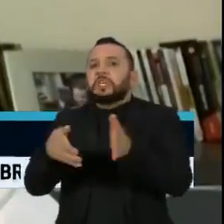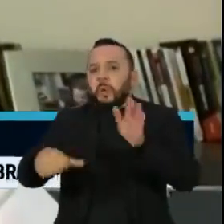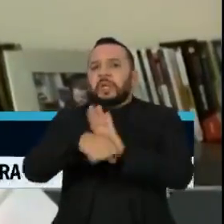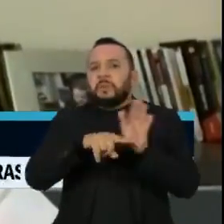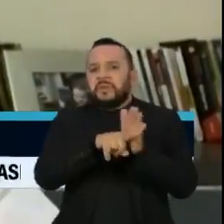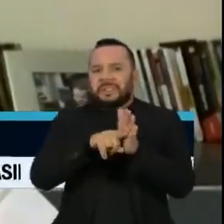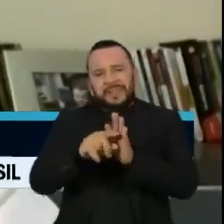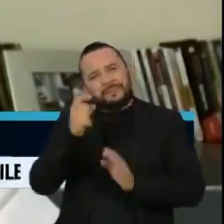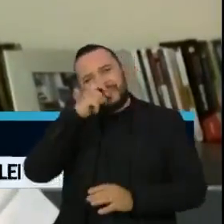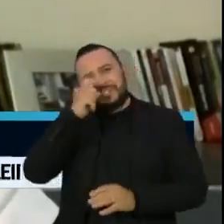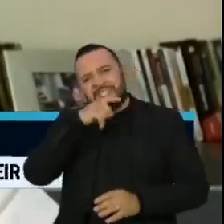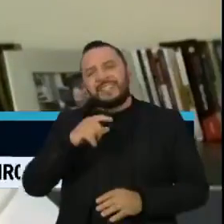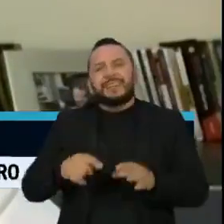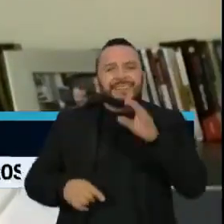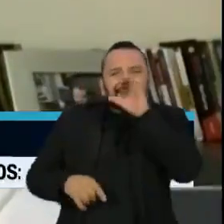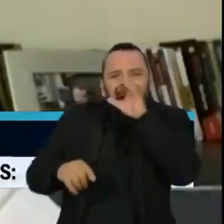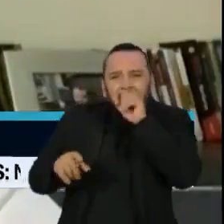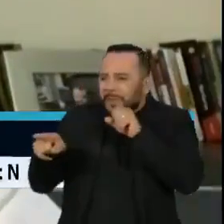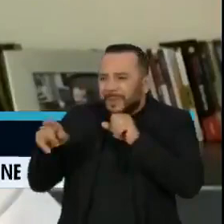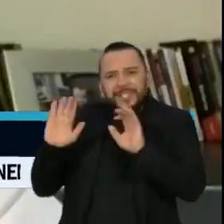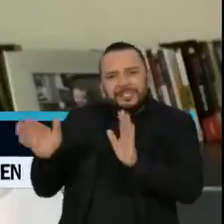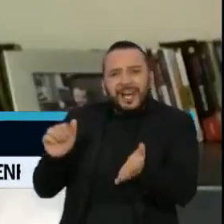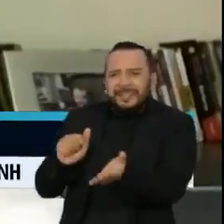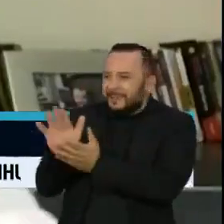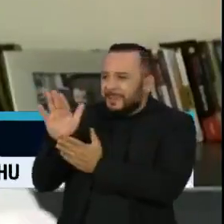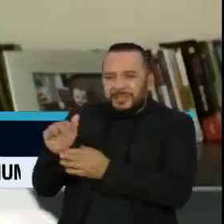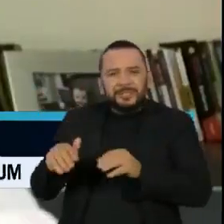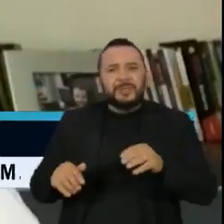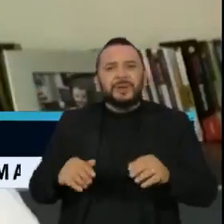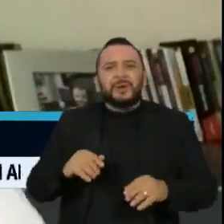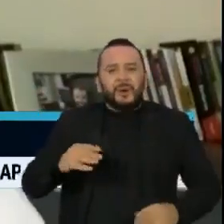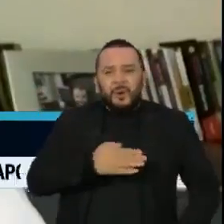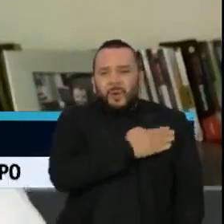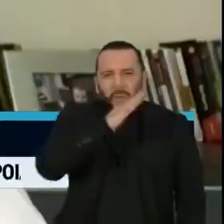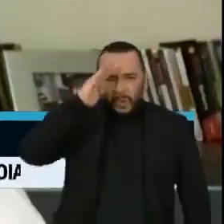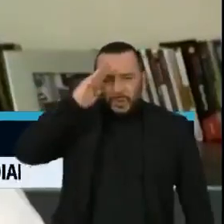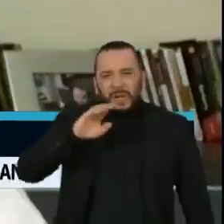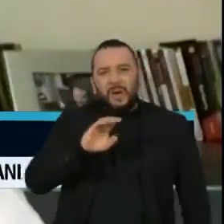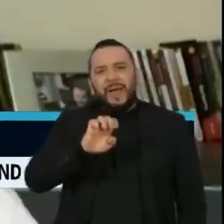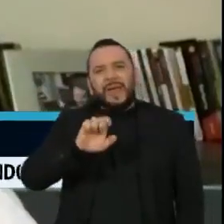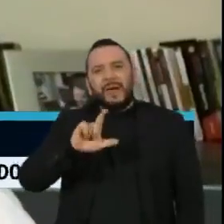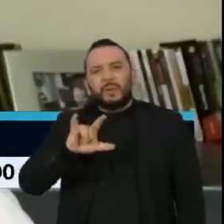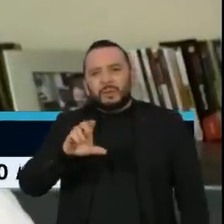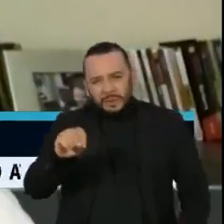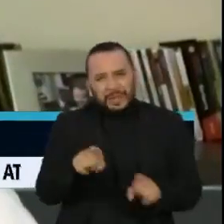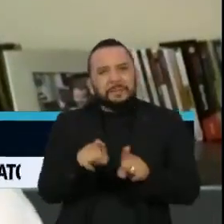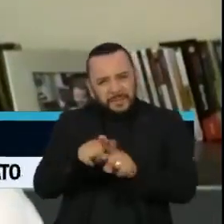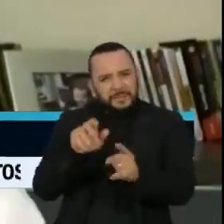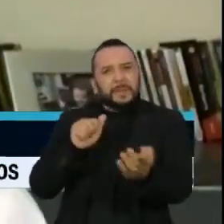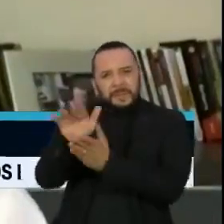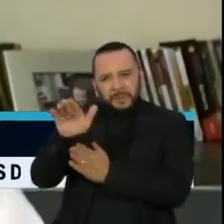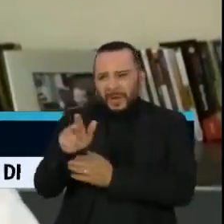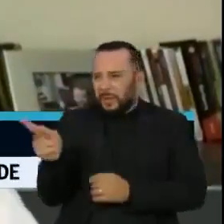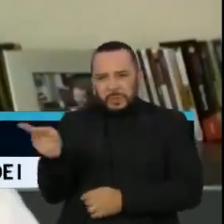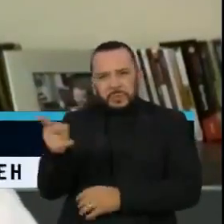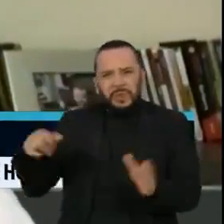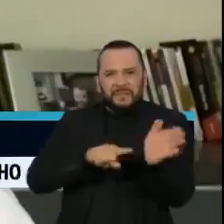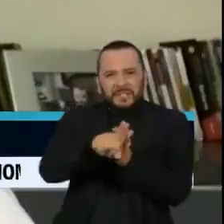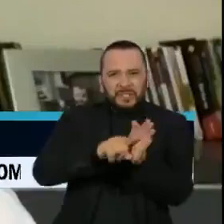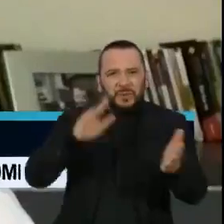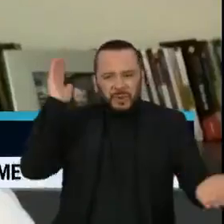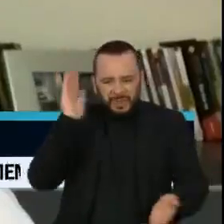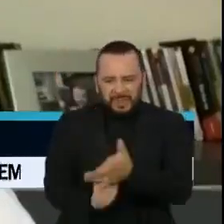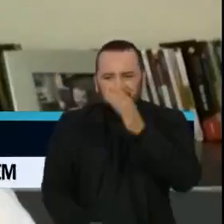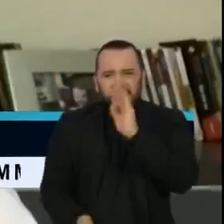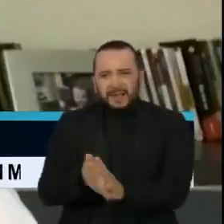E o coronel Elson também. Nenhum dos dois investigou nada, não é verdade. Está certo? Então, ele vai para